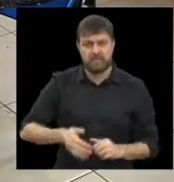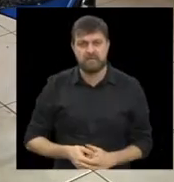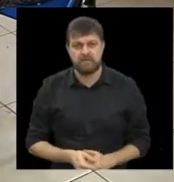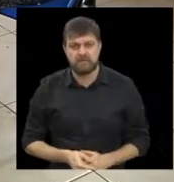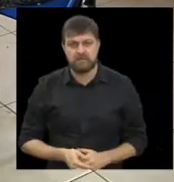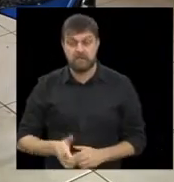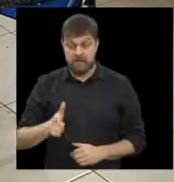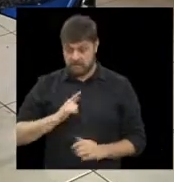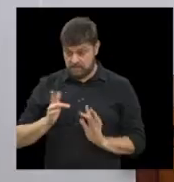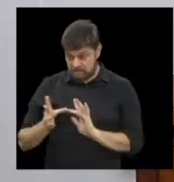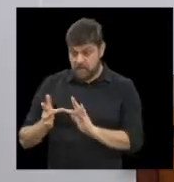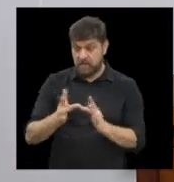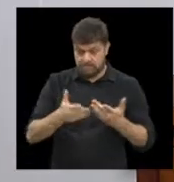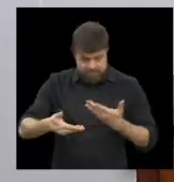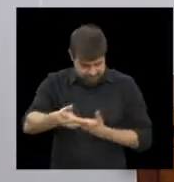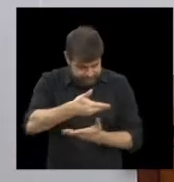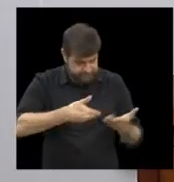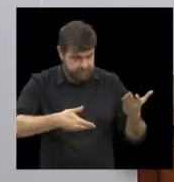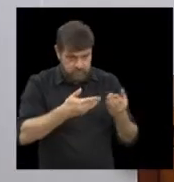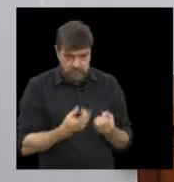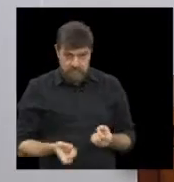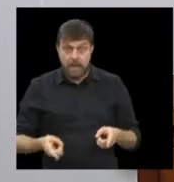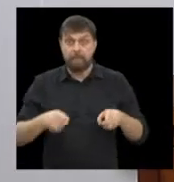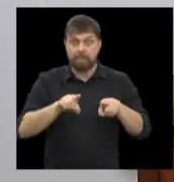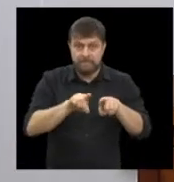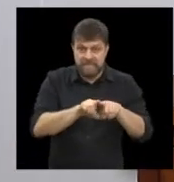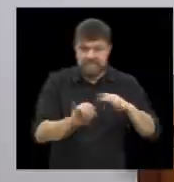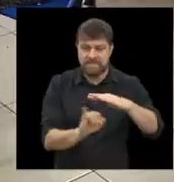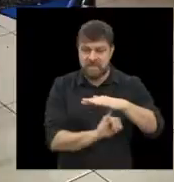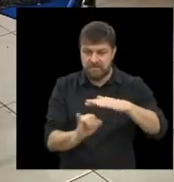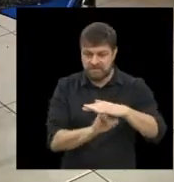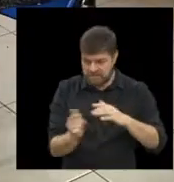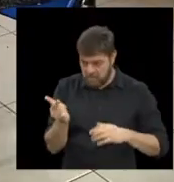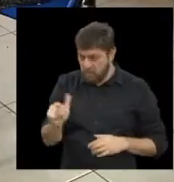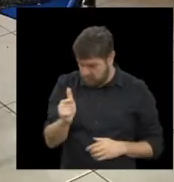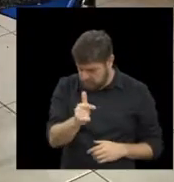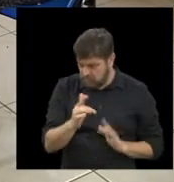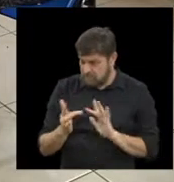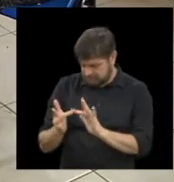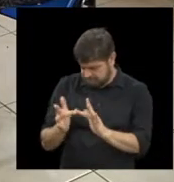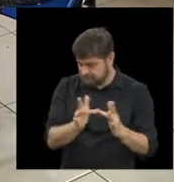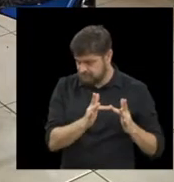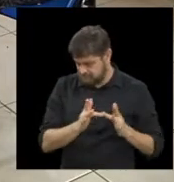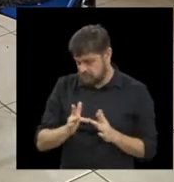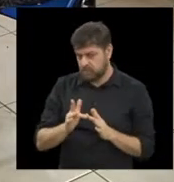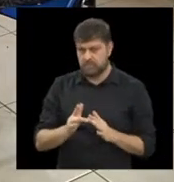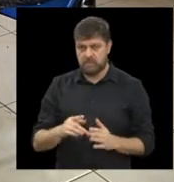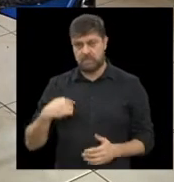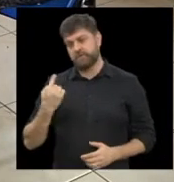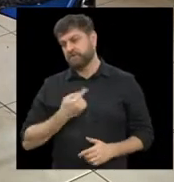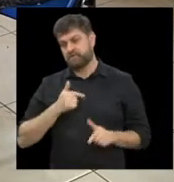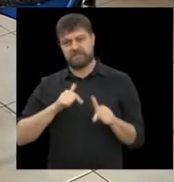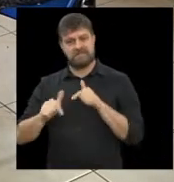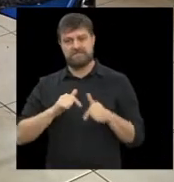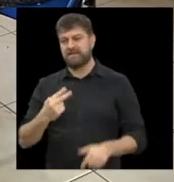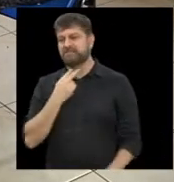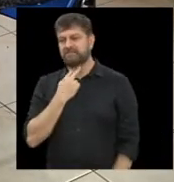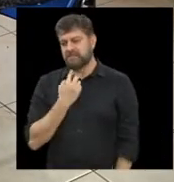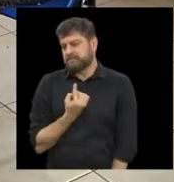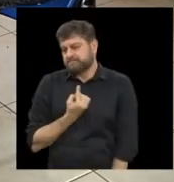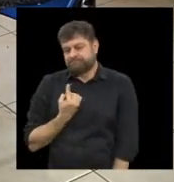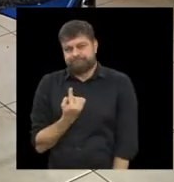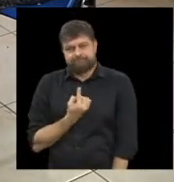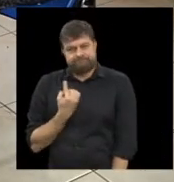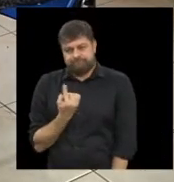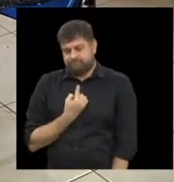entidades da cidade para encaminhar a pessoa para um local correto, Não há esse nosso serviço na questão da violência, né, Fernanda? Não